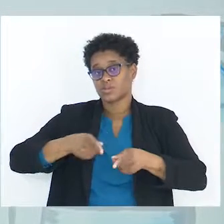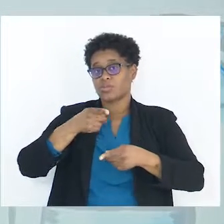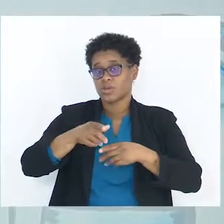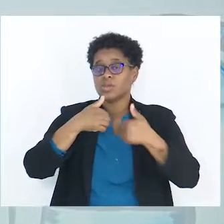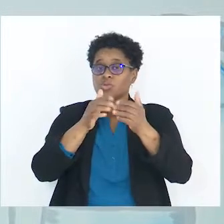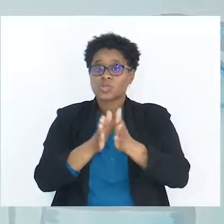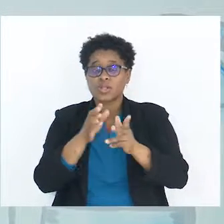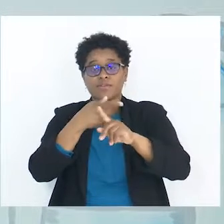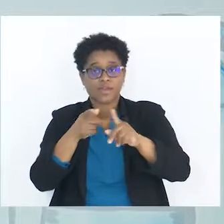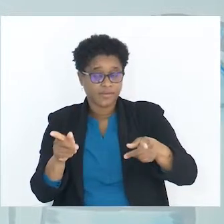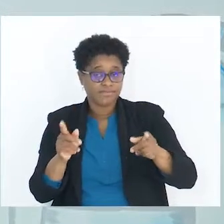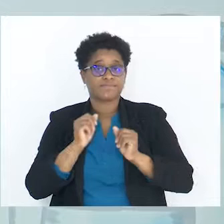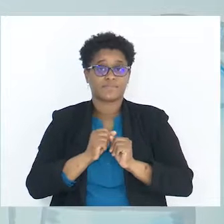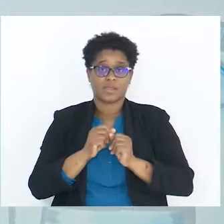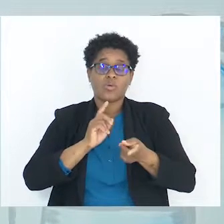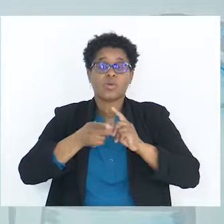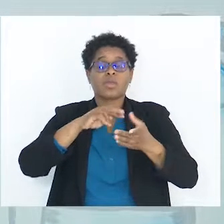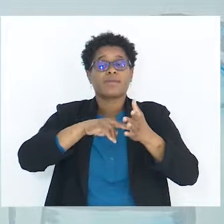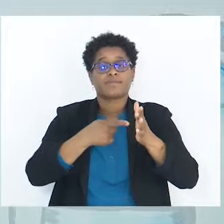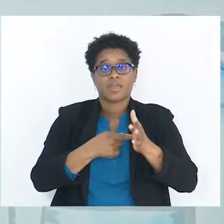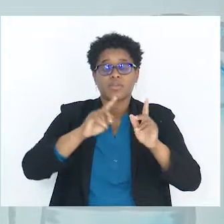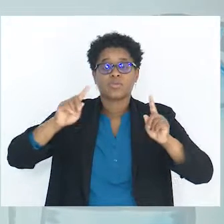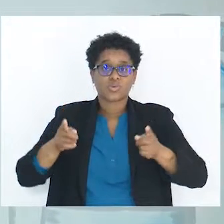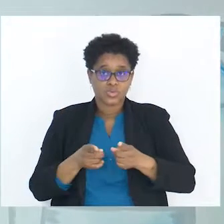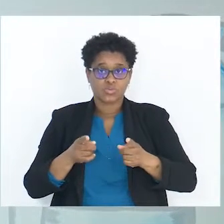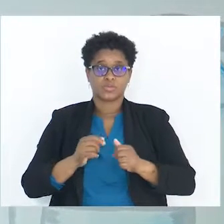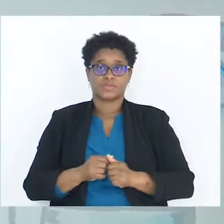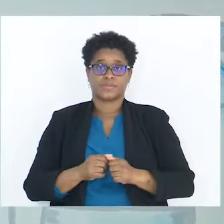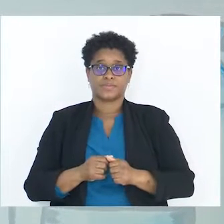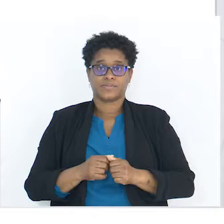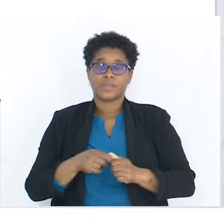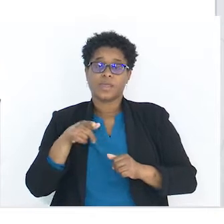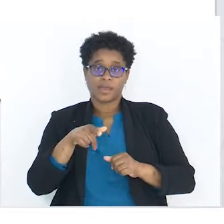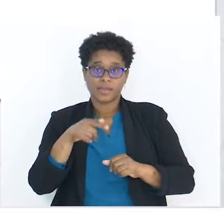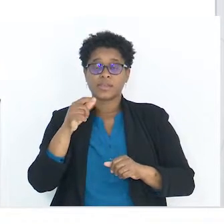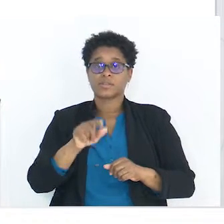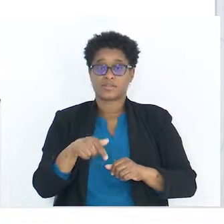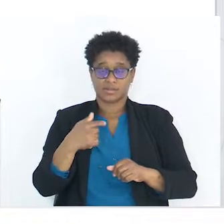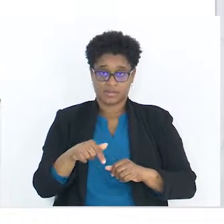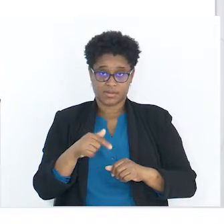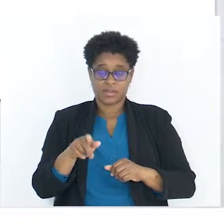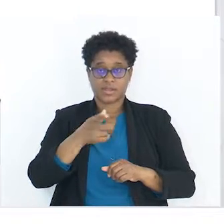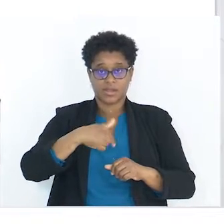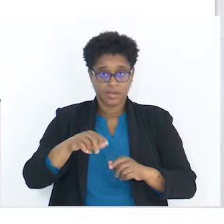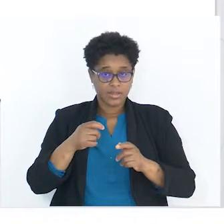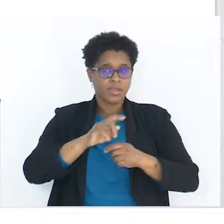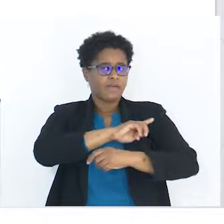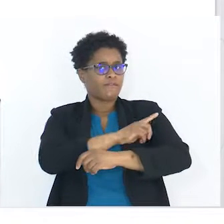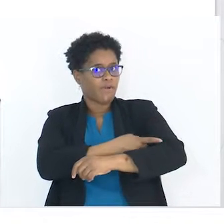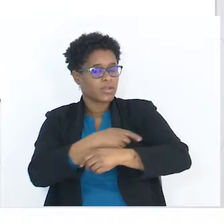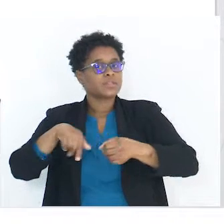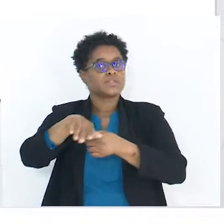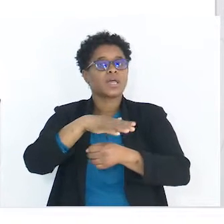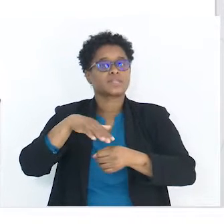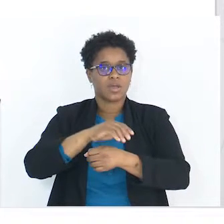por aí. Totalmente diferente daquilo que é a técnica do resumo. É aqui que está a nossa linha forte